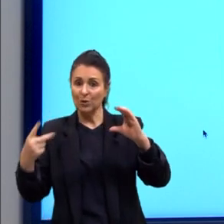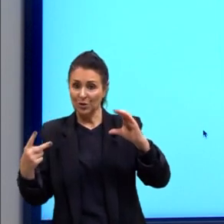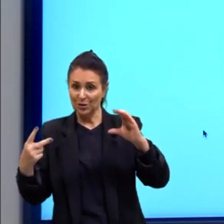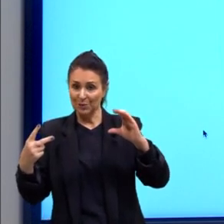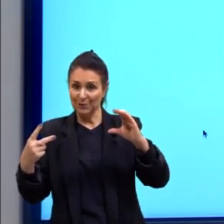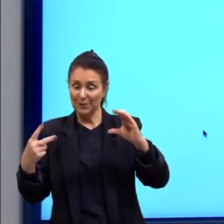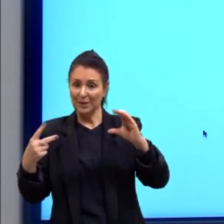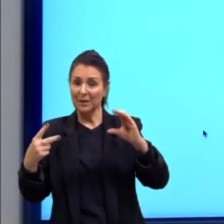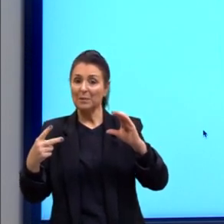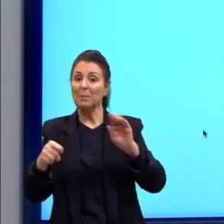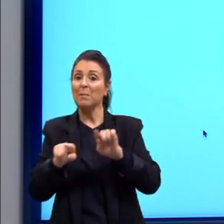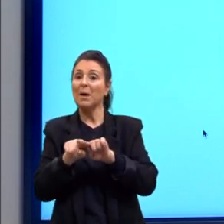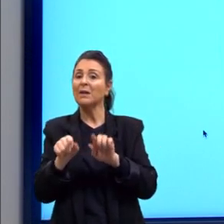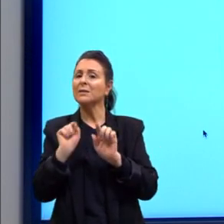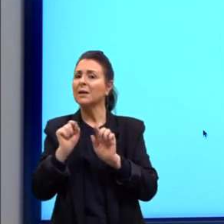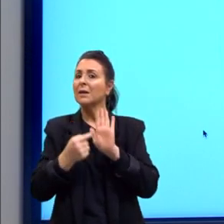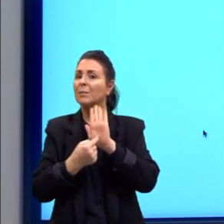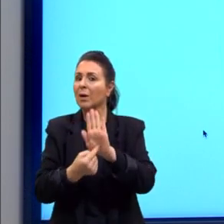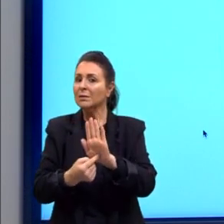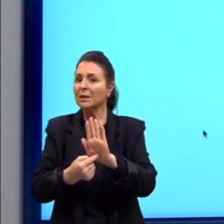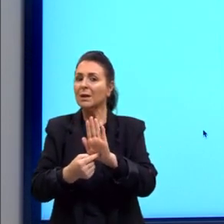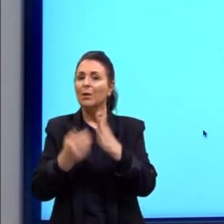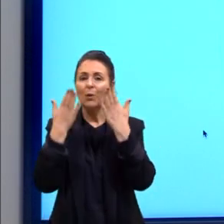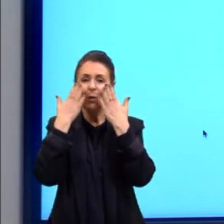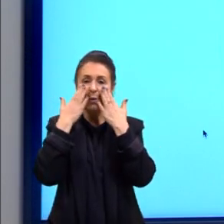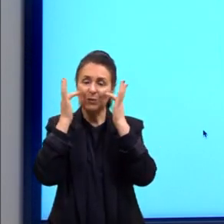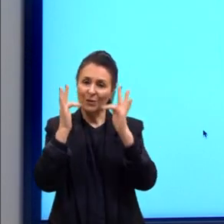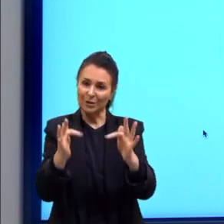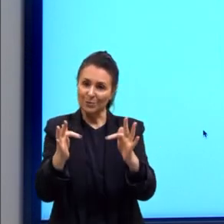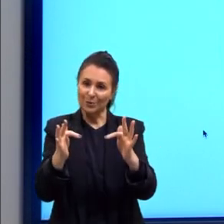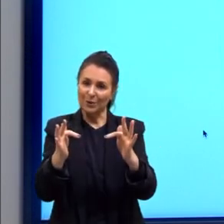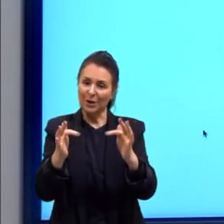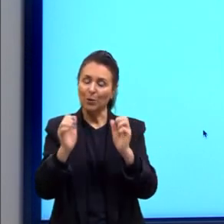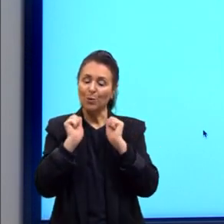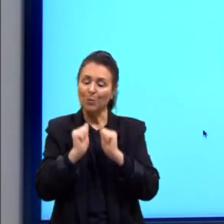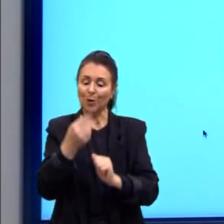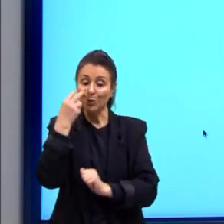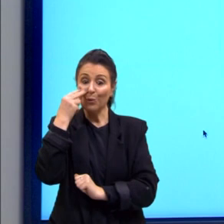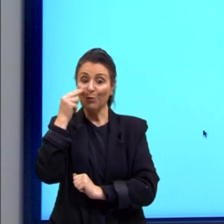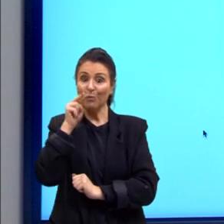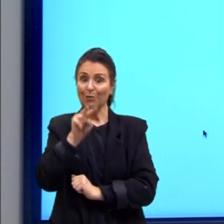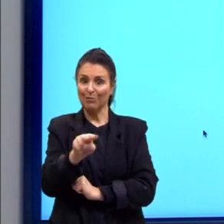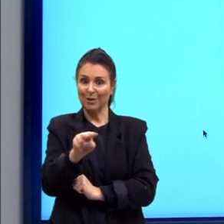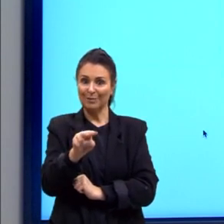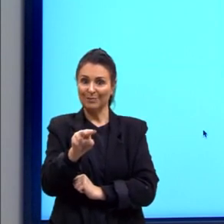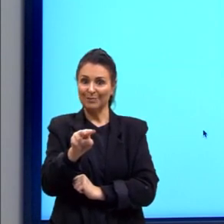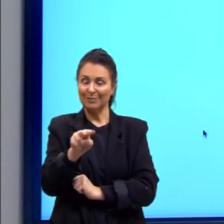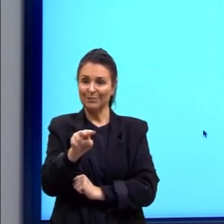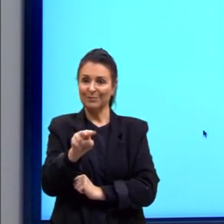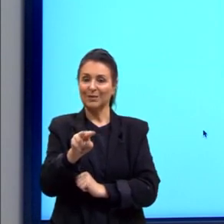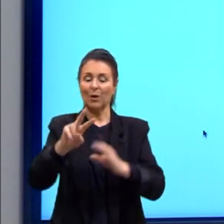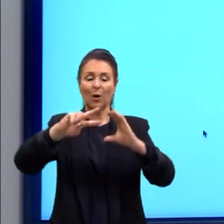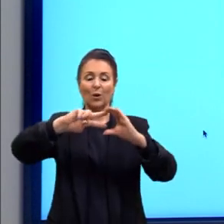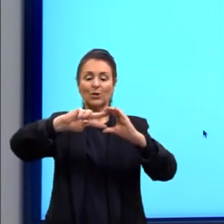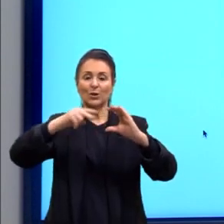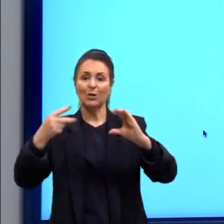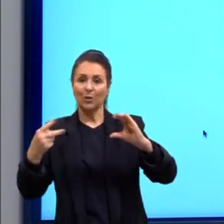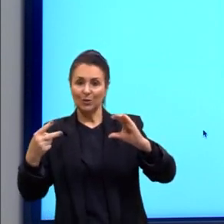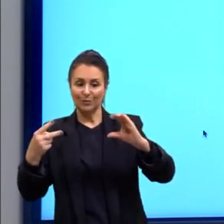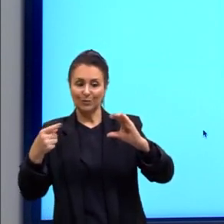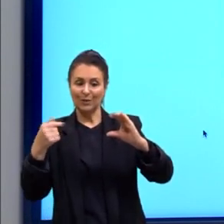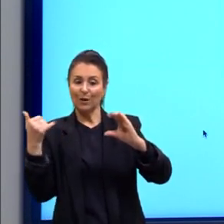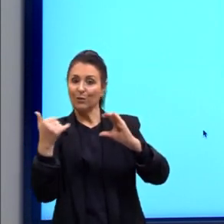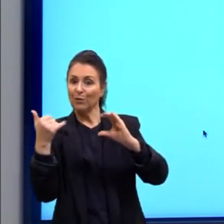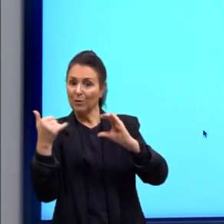ela é expressa no fenótipo, naquilo que a gente pode ver. Aqui, outro exemplo, o genótipo, a informação no